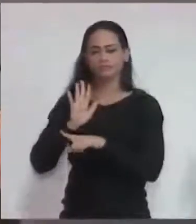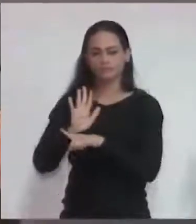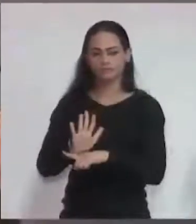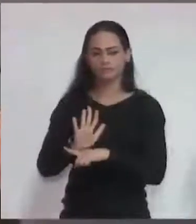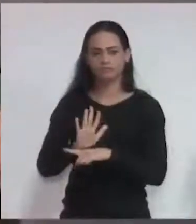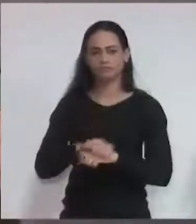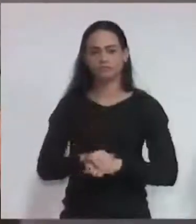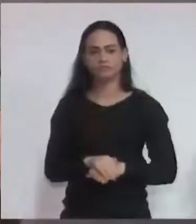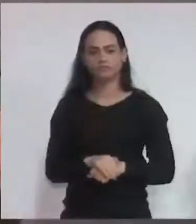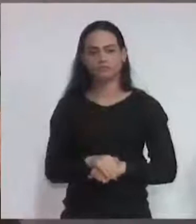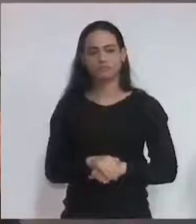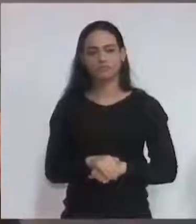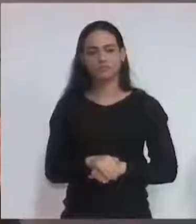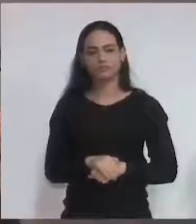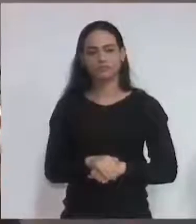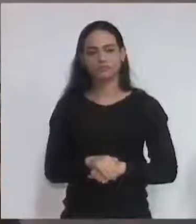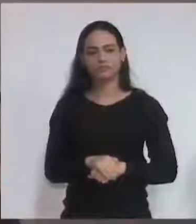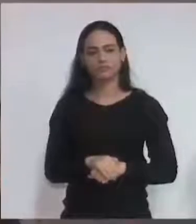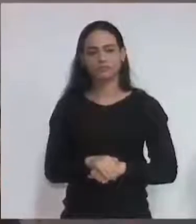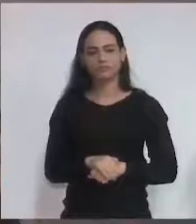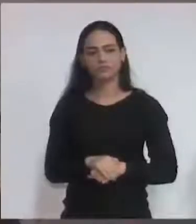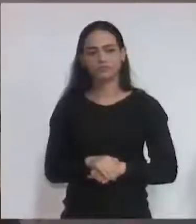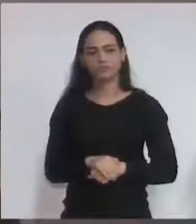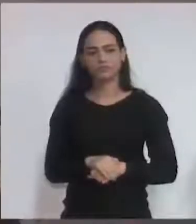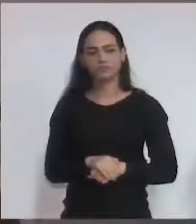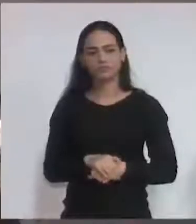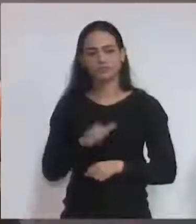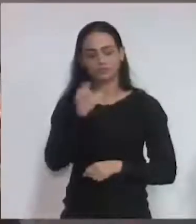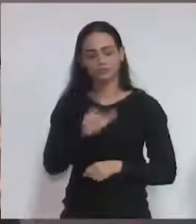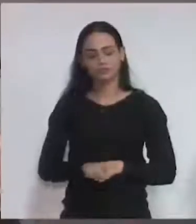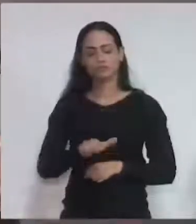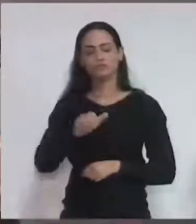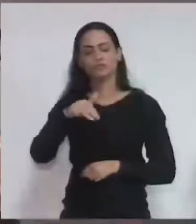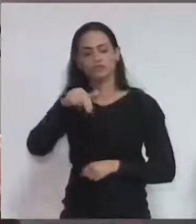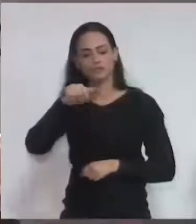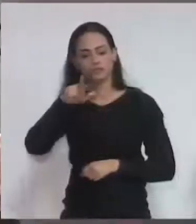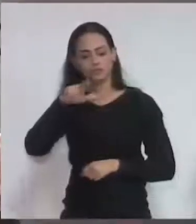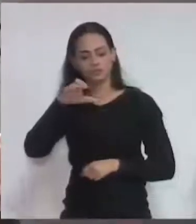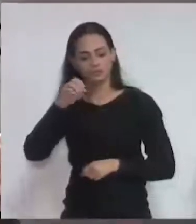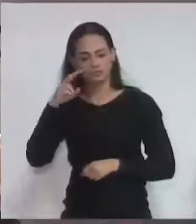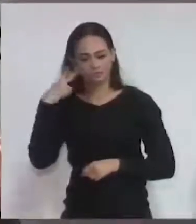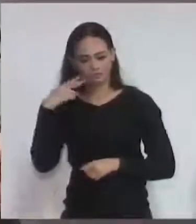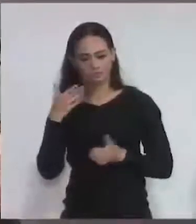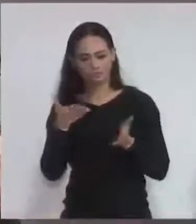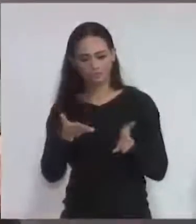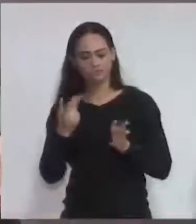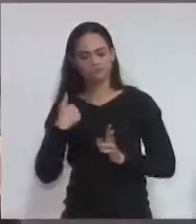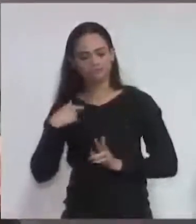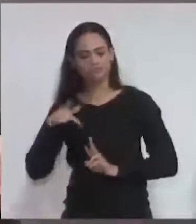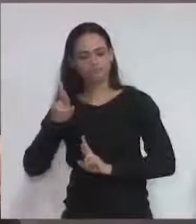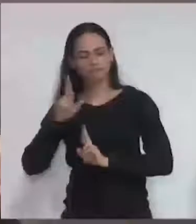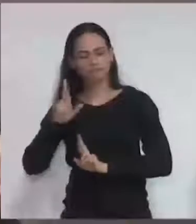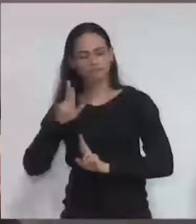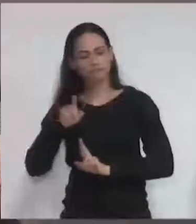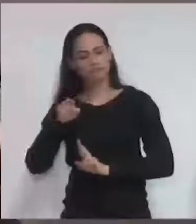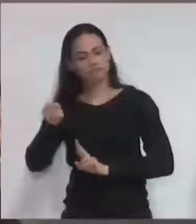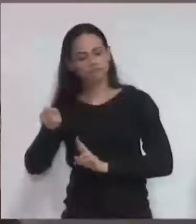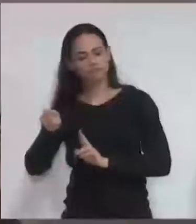Eu só espero, vereador Márcio Melli, o senhor chegando na secretaria ali,